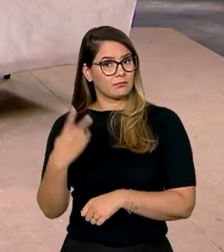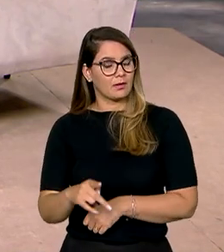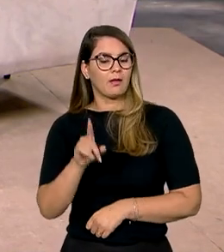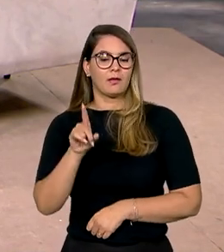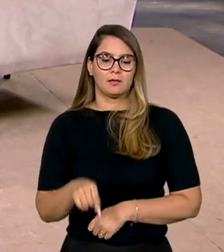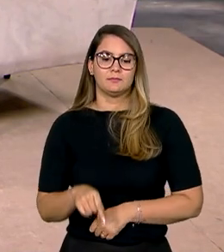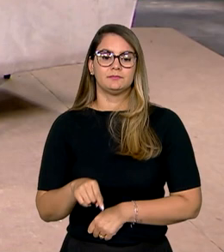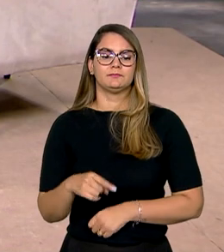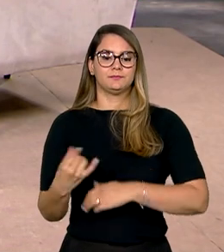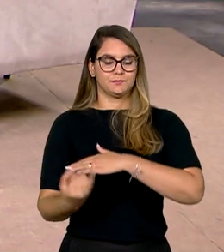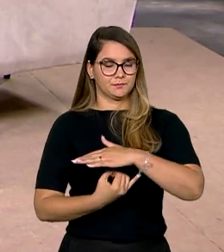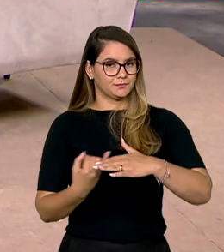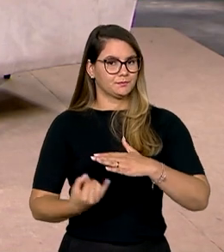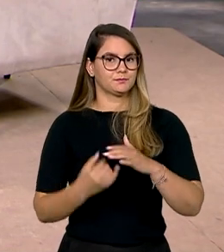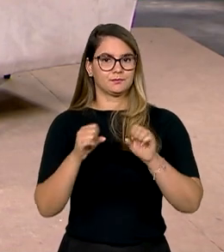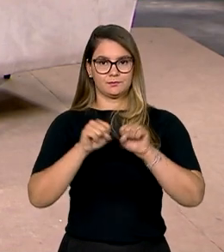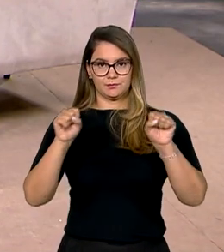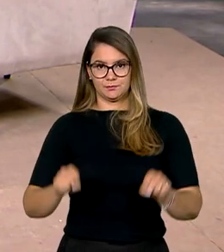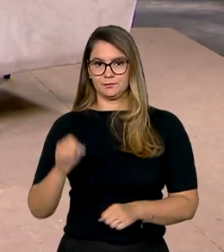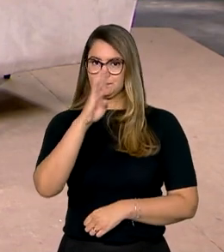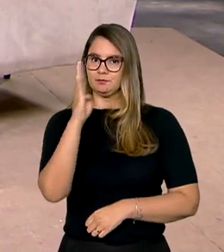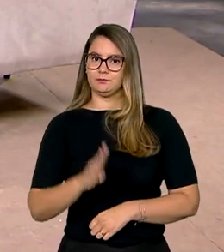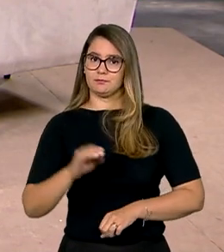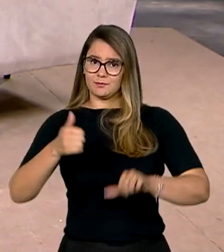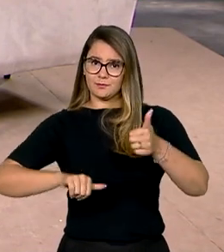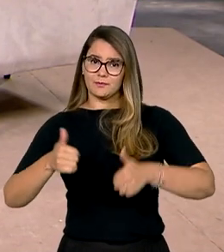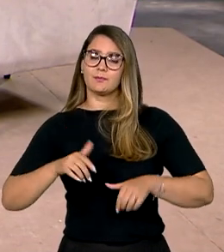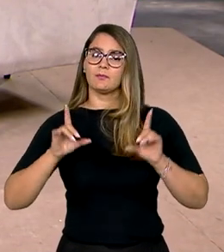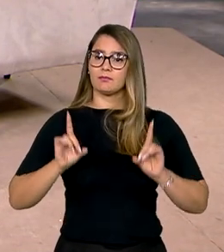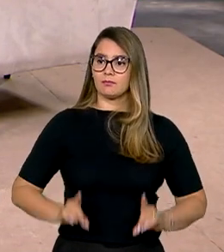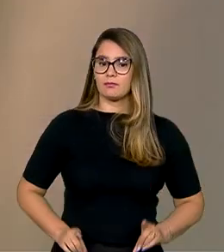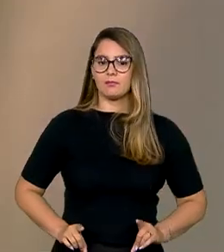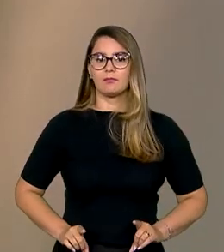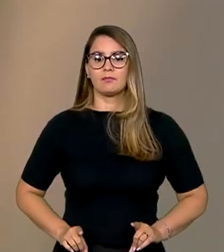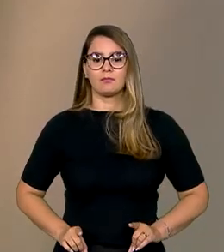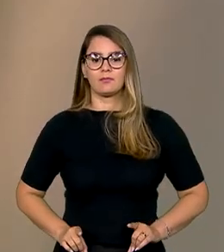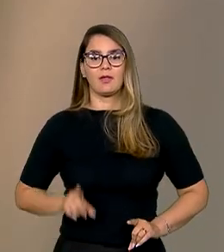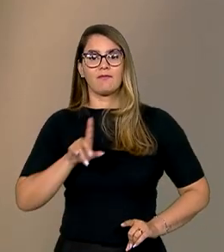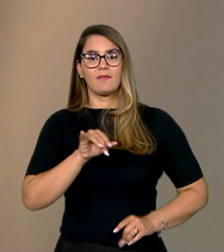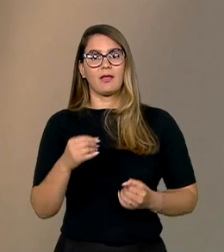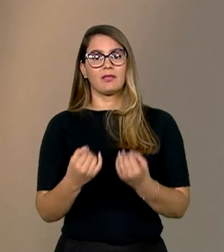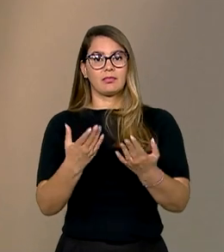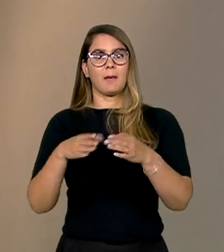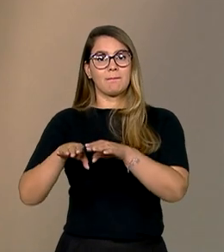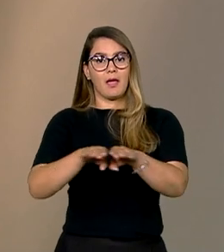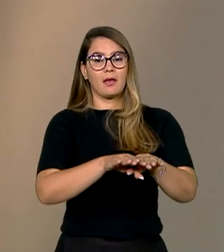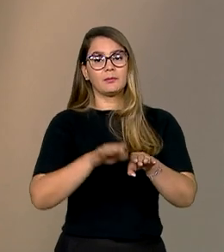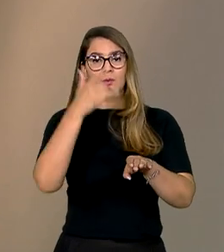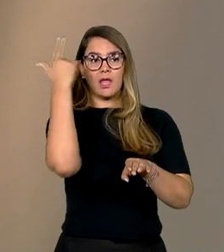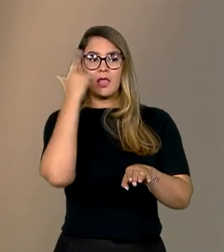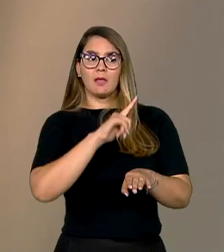é a instituição do Sistema Nacional de Avaliação da Deficiência, que vai dar o parâmetro para quem tem que chegar